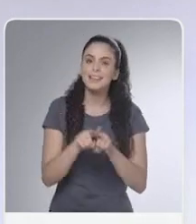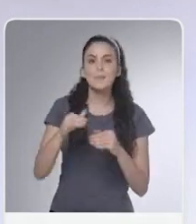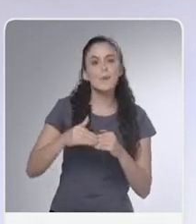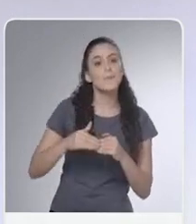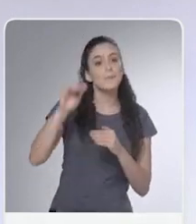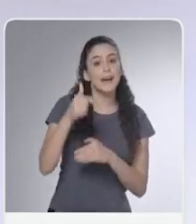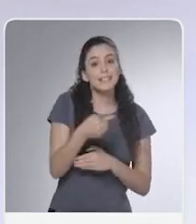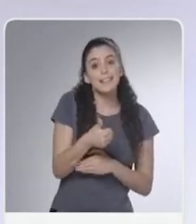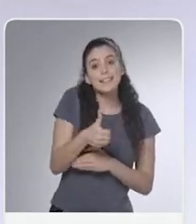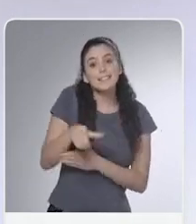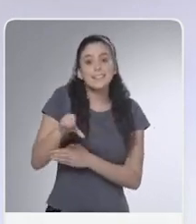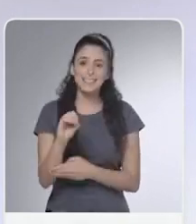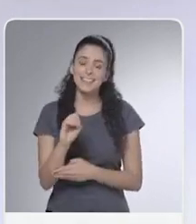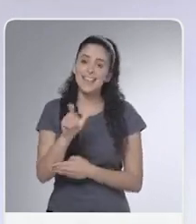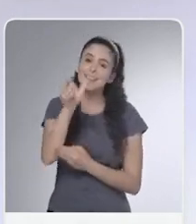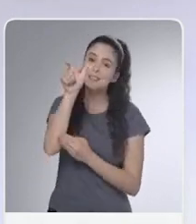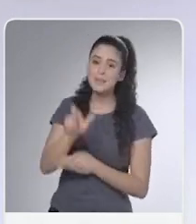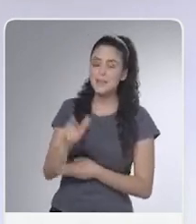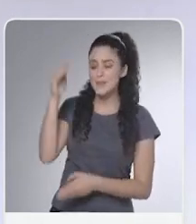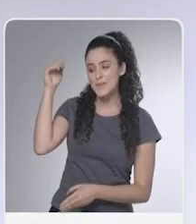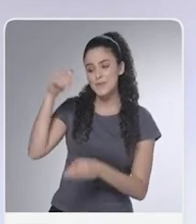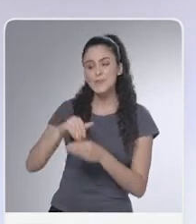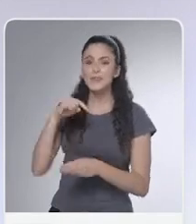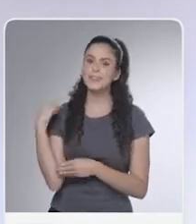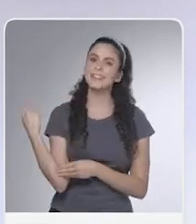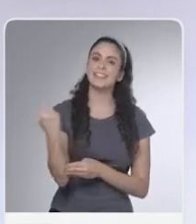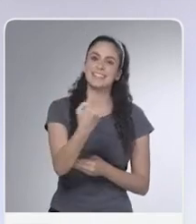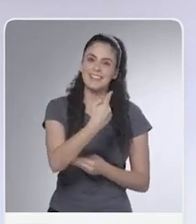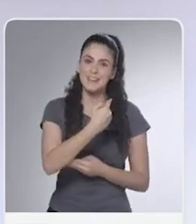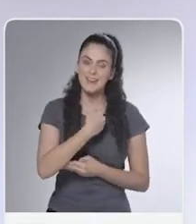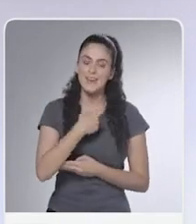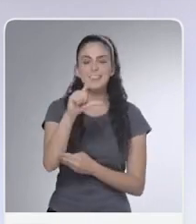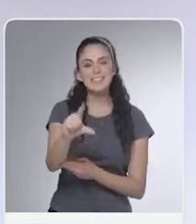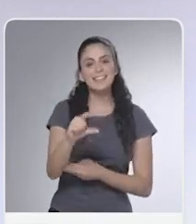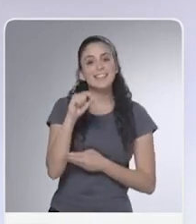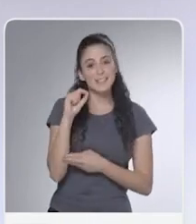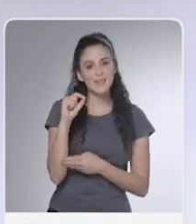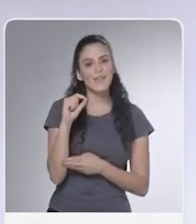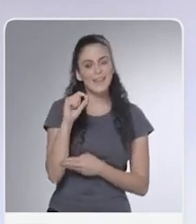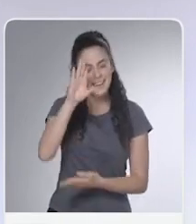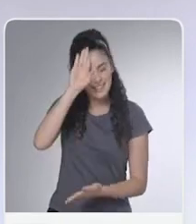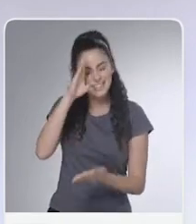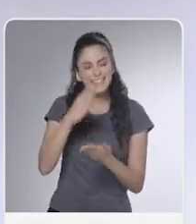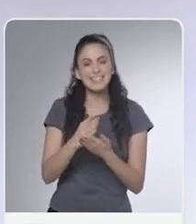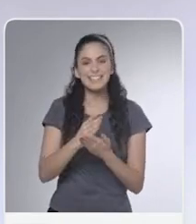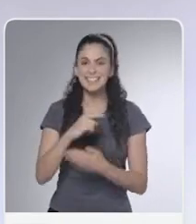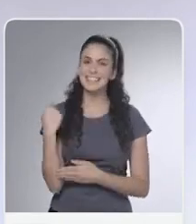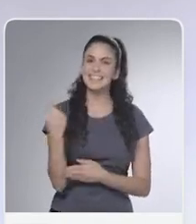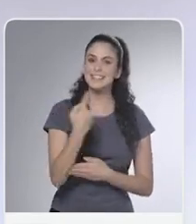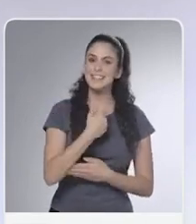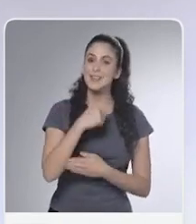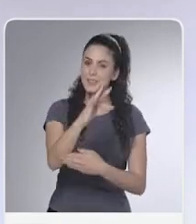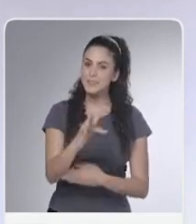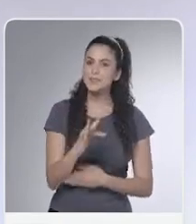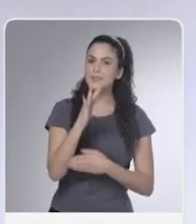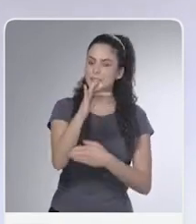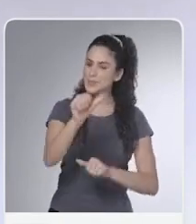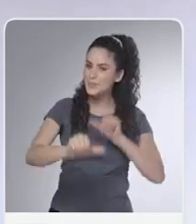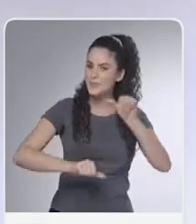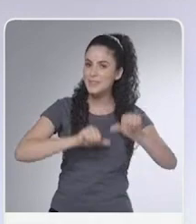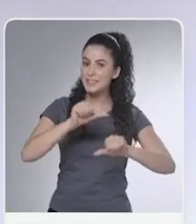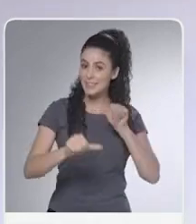e aos mais de 710 mil catarinenses que nos escolheram e acreditaram numa